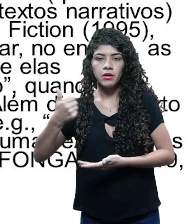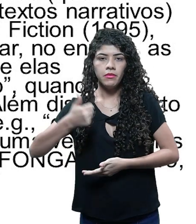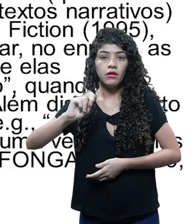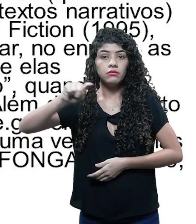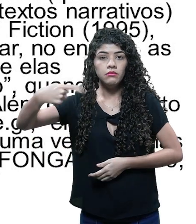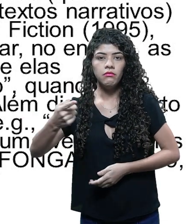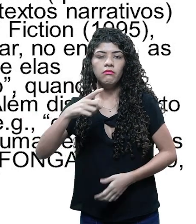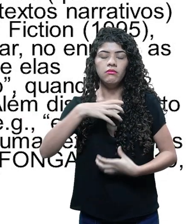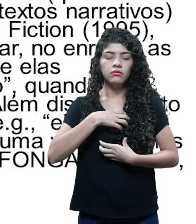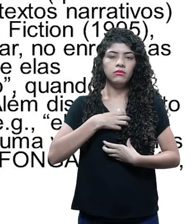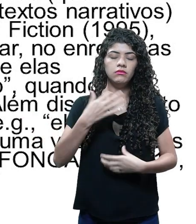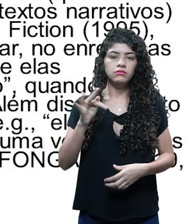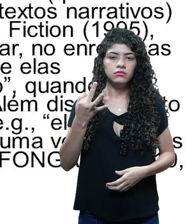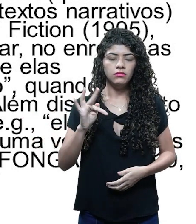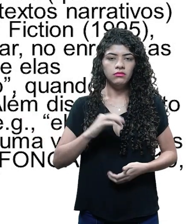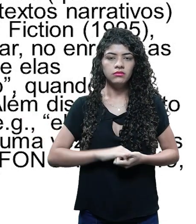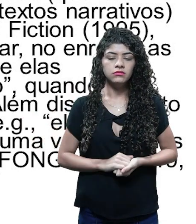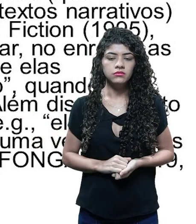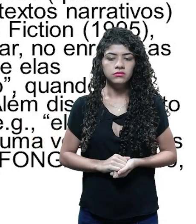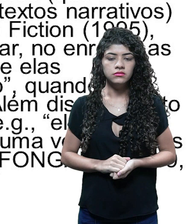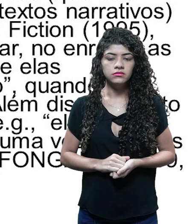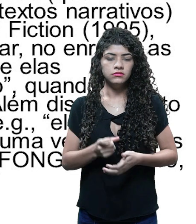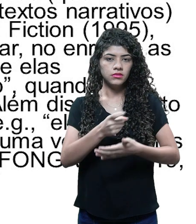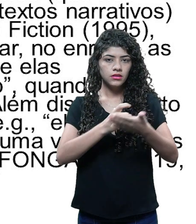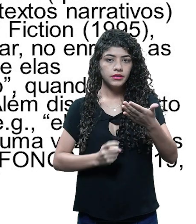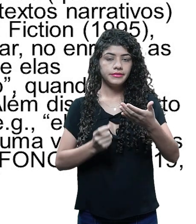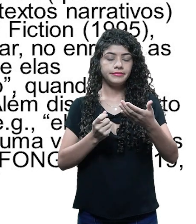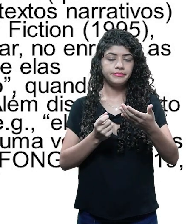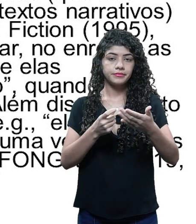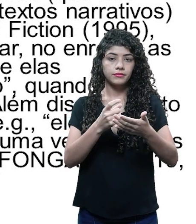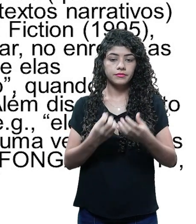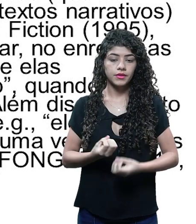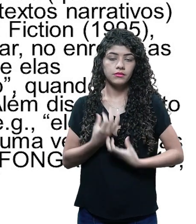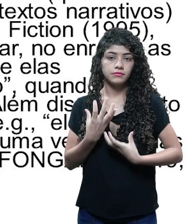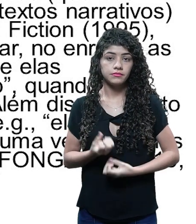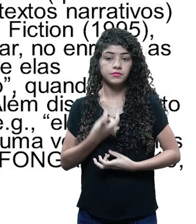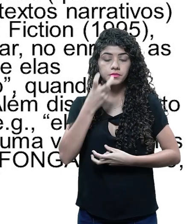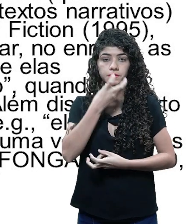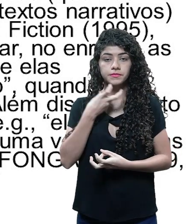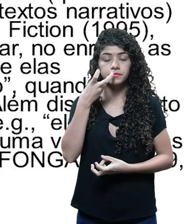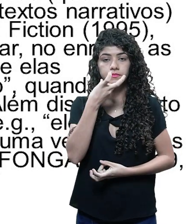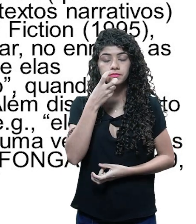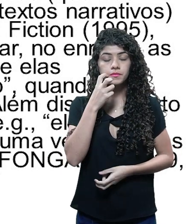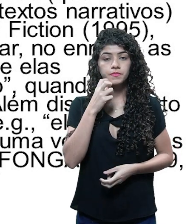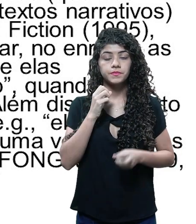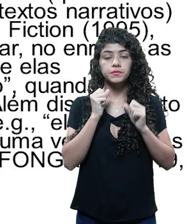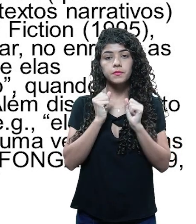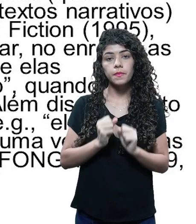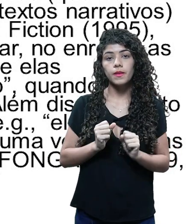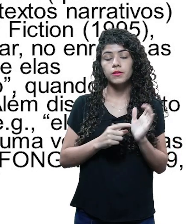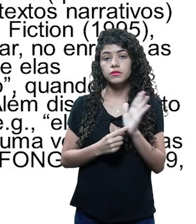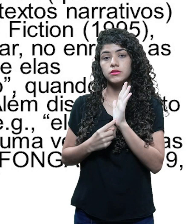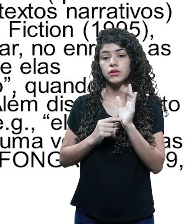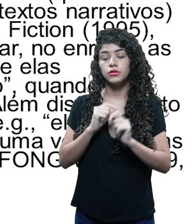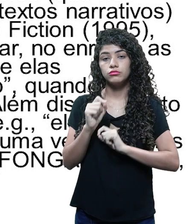a primeira pessoa cai para depois sentir dor. Então, além disso, o texto narrativo, aqui a gente está falando ainda de texto narrativo, ele pode